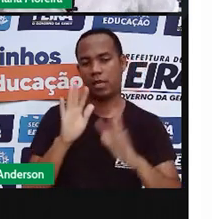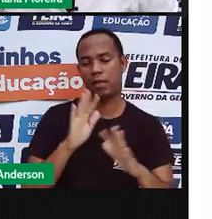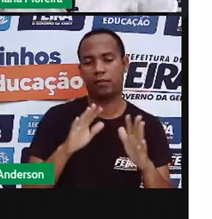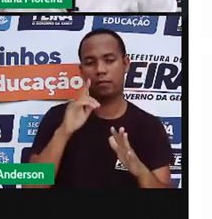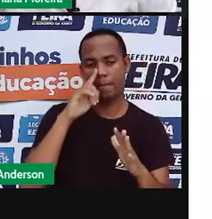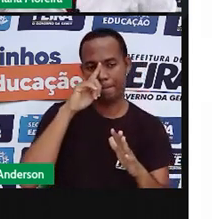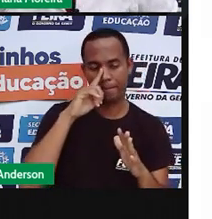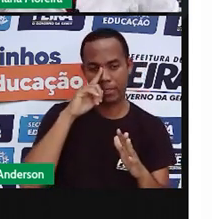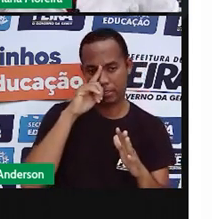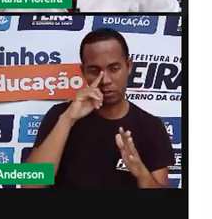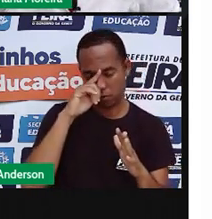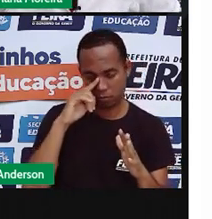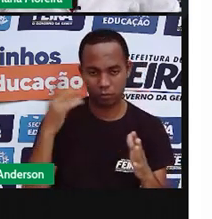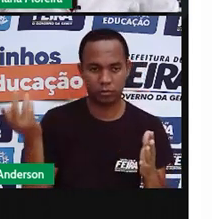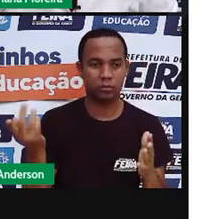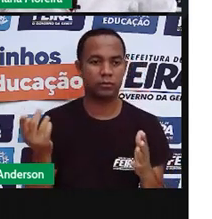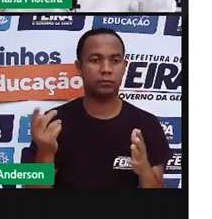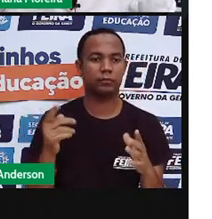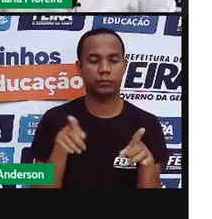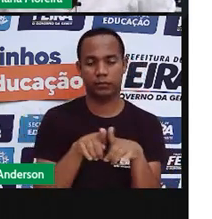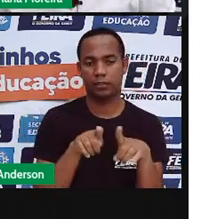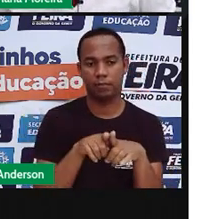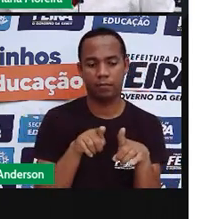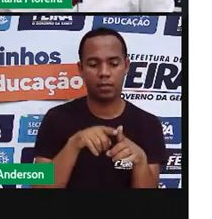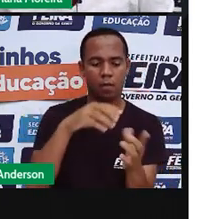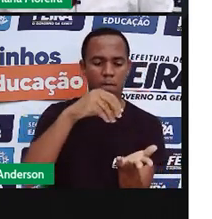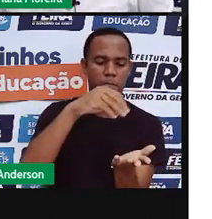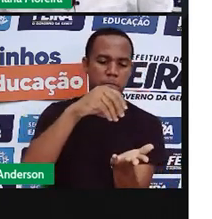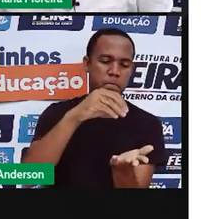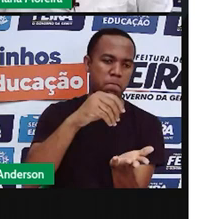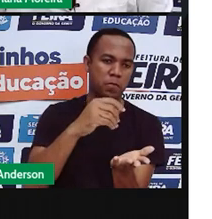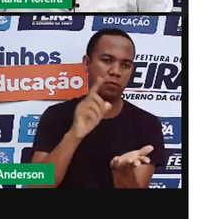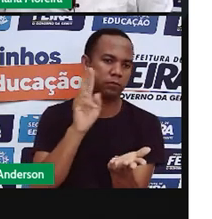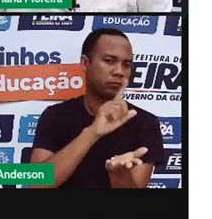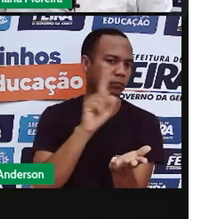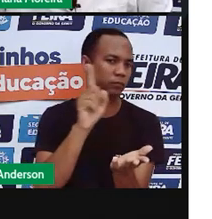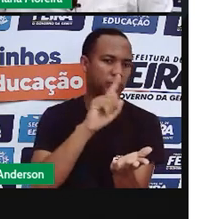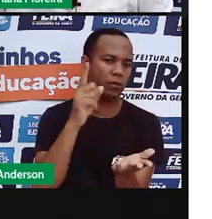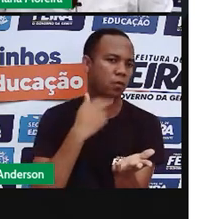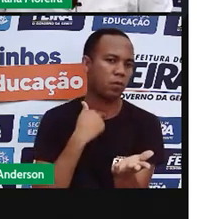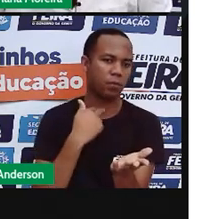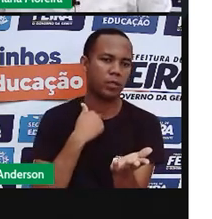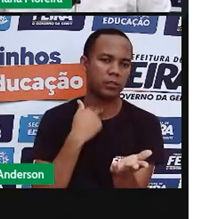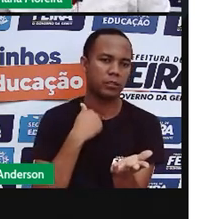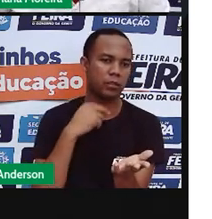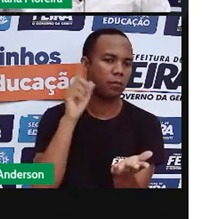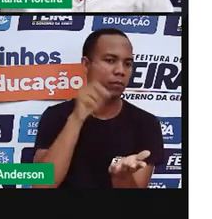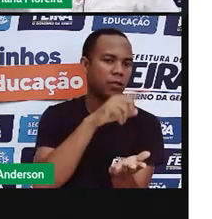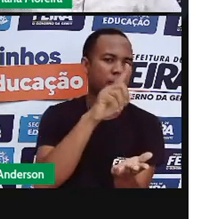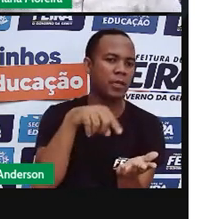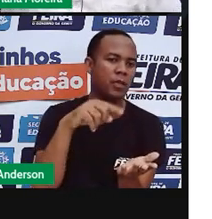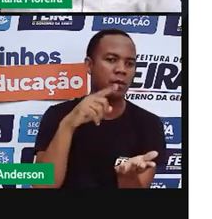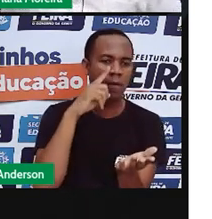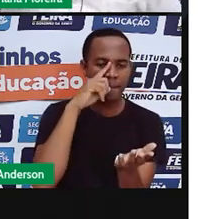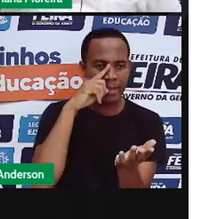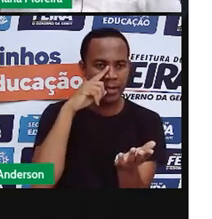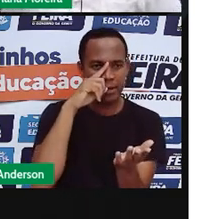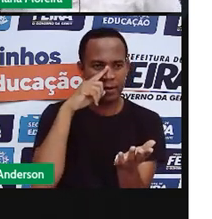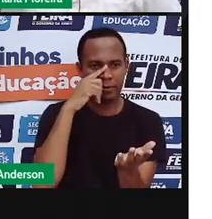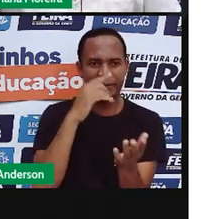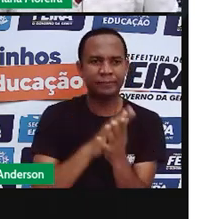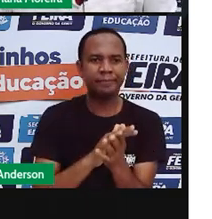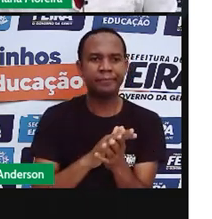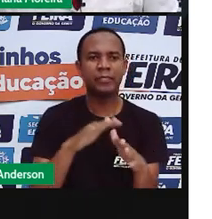pipa com fio temperado. Certo? E ter muito cuidado. Tá? Porque geralmente quando a gente tá empinando a pipa, a tá andando de